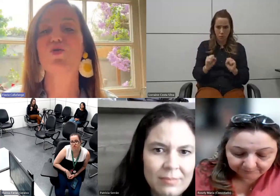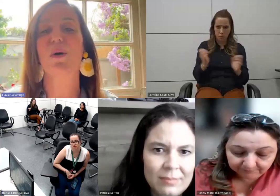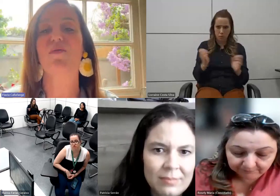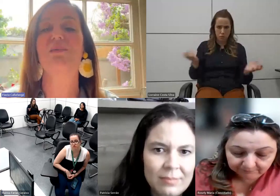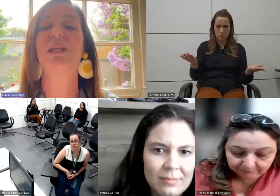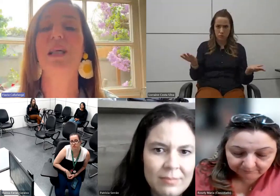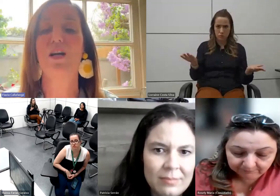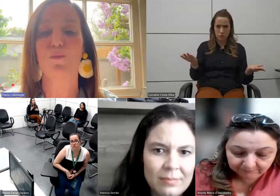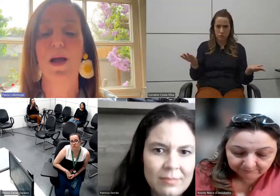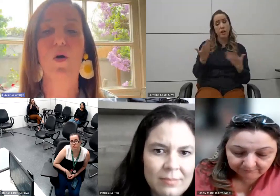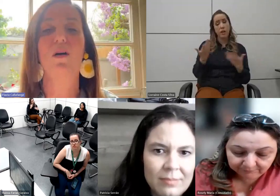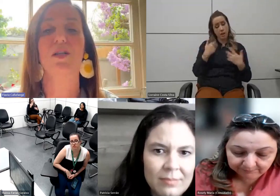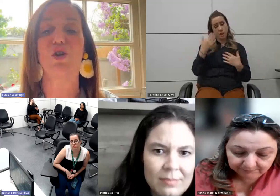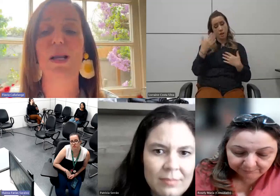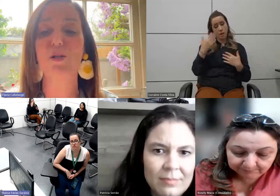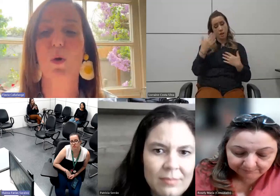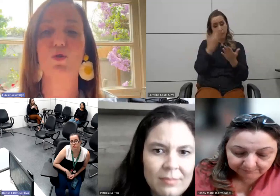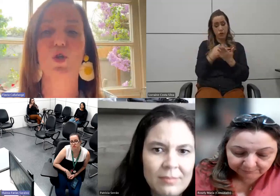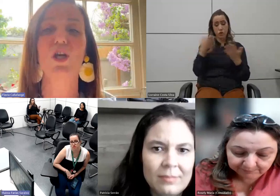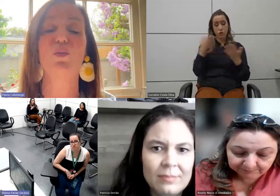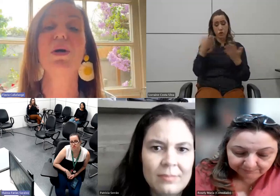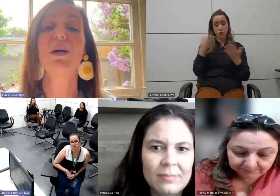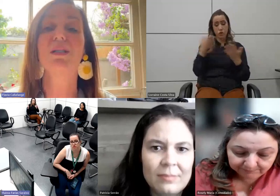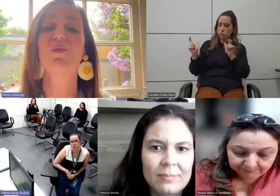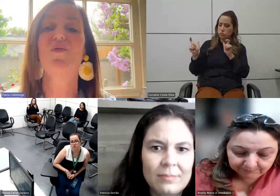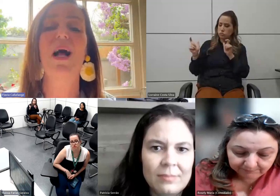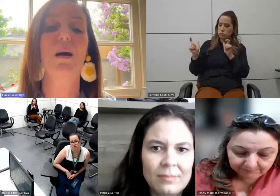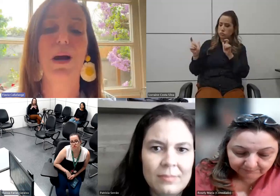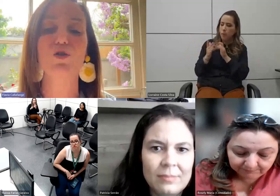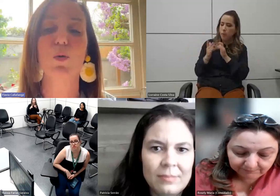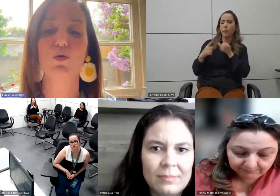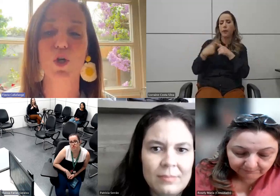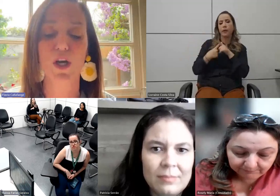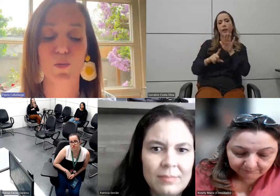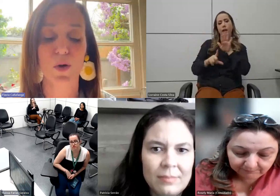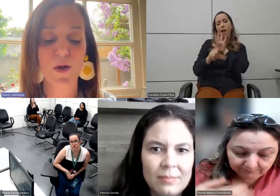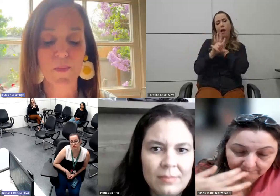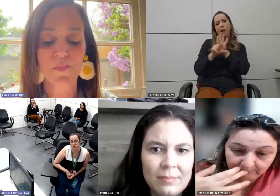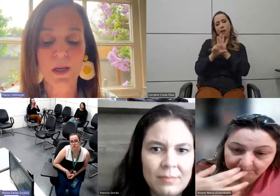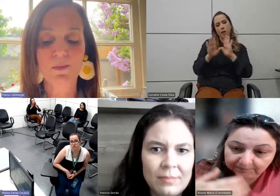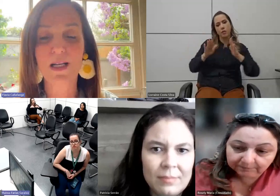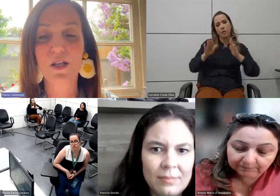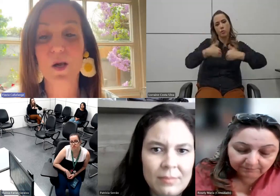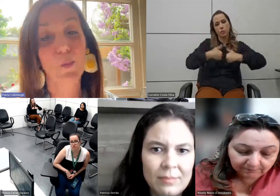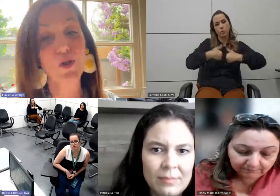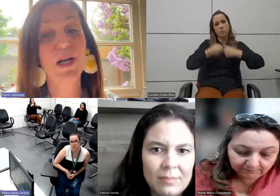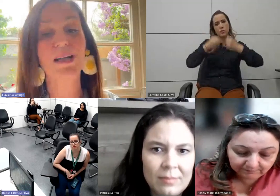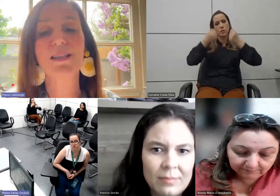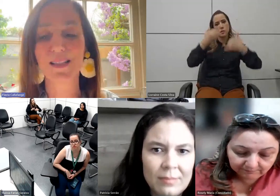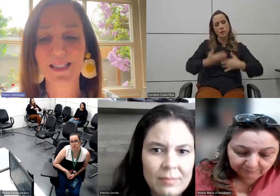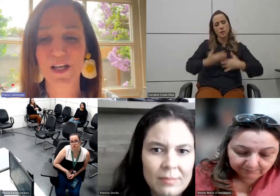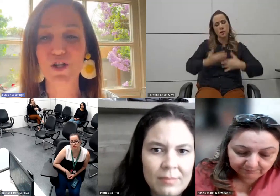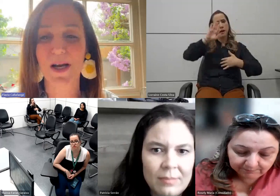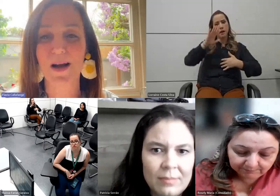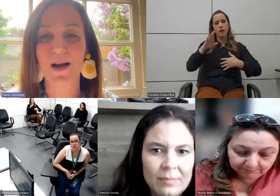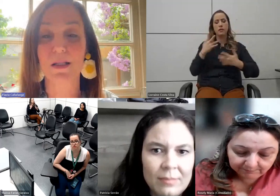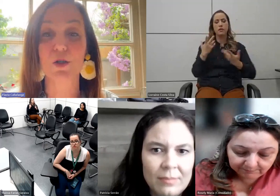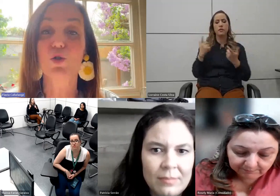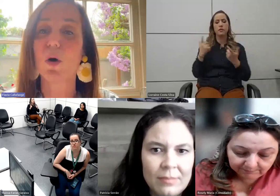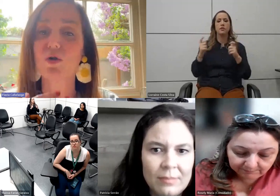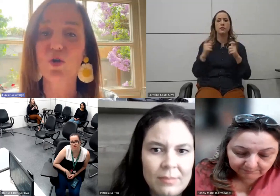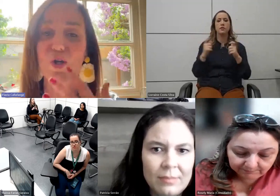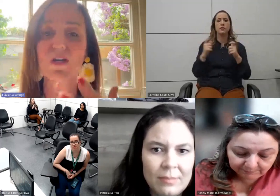porque existe uma visibilidade maior, existe a lei do autismo, se fala mais do autismo, mas é uma de cada 36